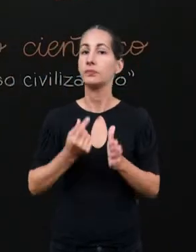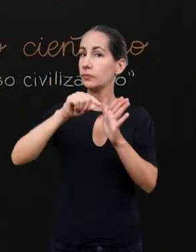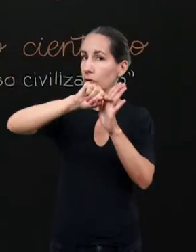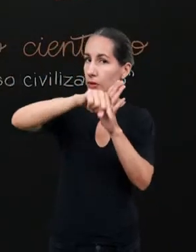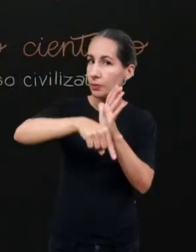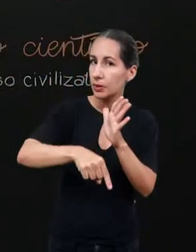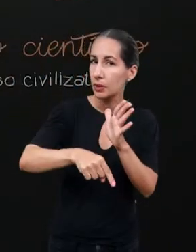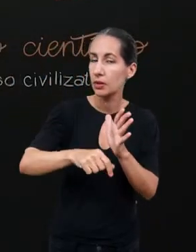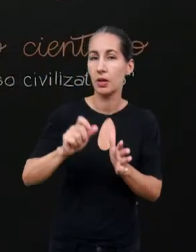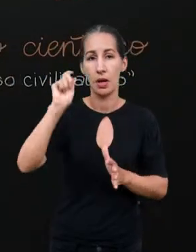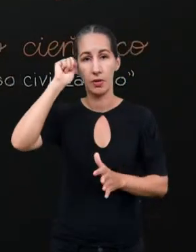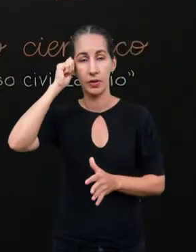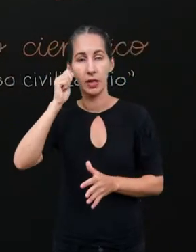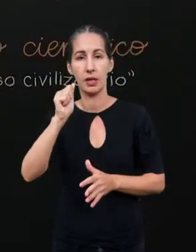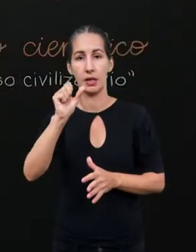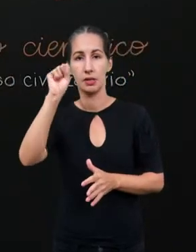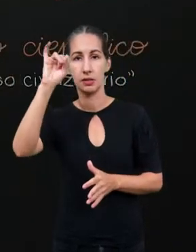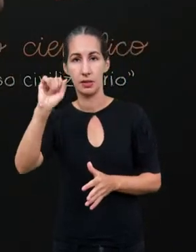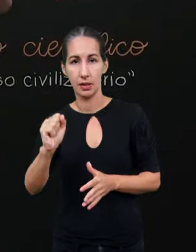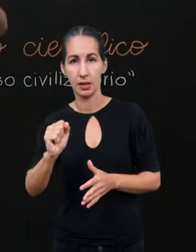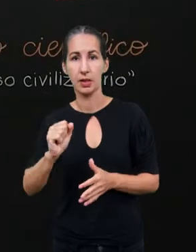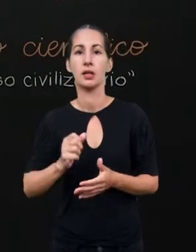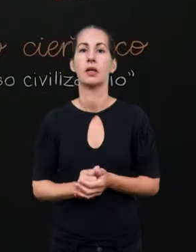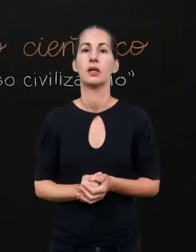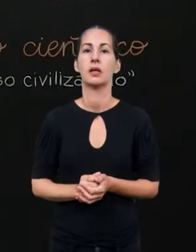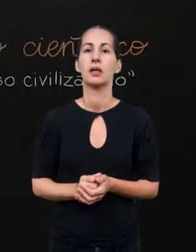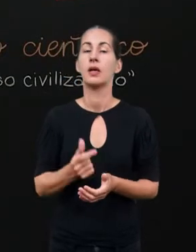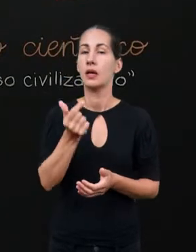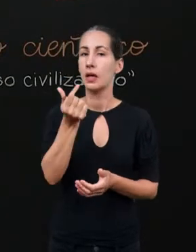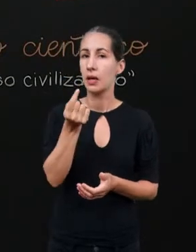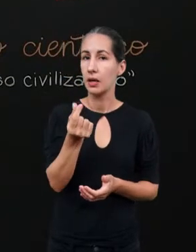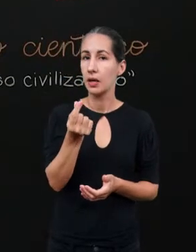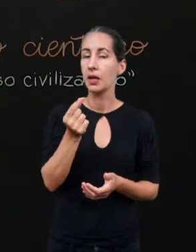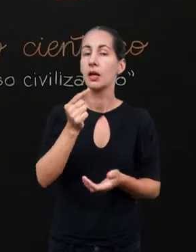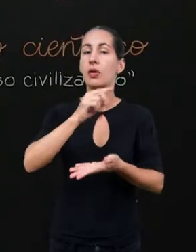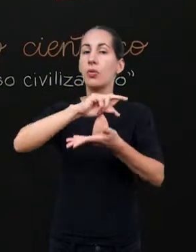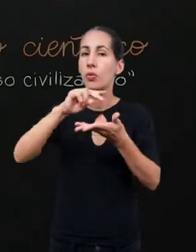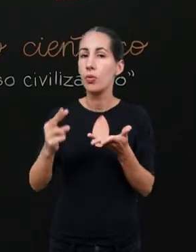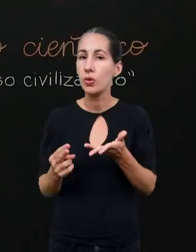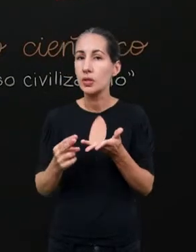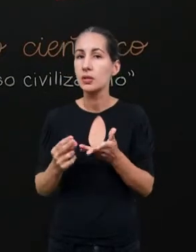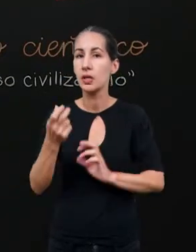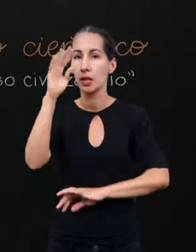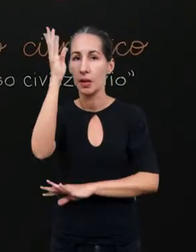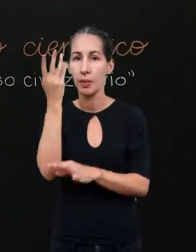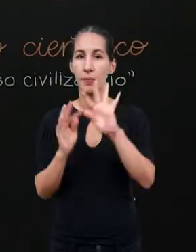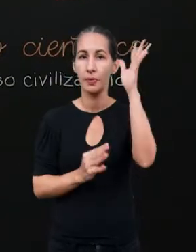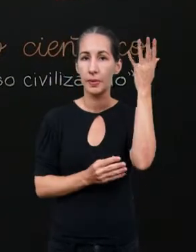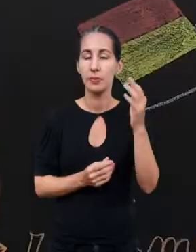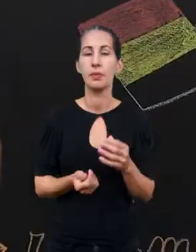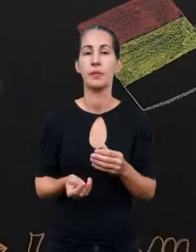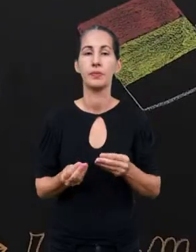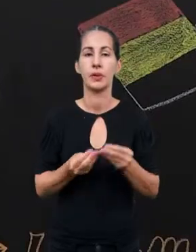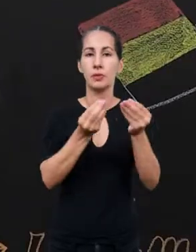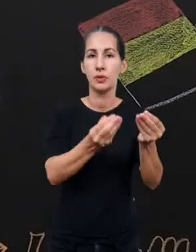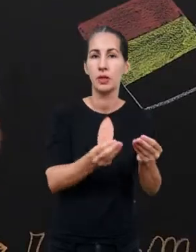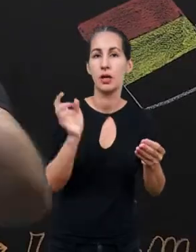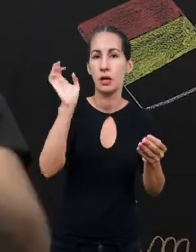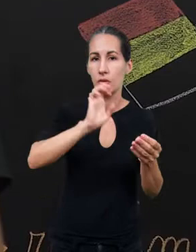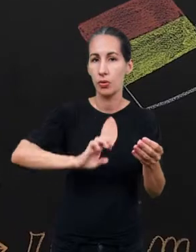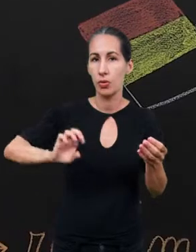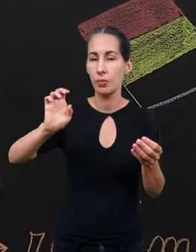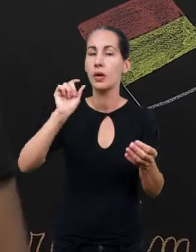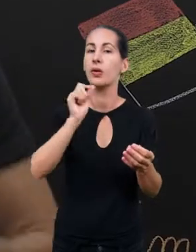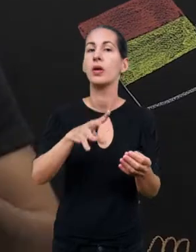Fundamentalmente, na África e na Ásia vão ser exploradas matérias-primas para abastecer a Europa. Este